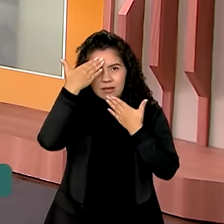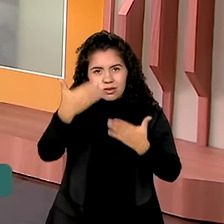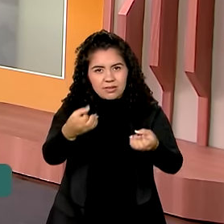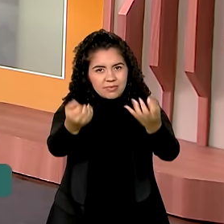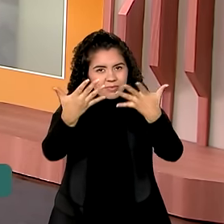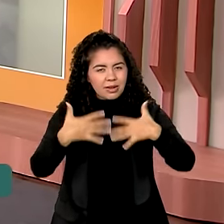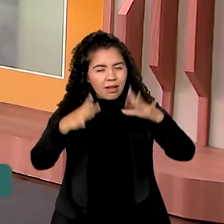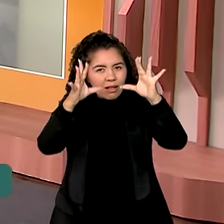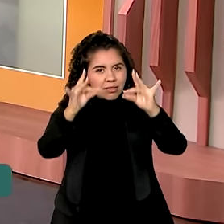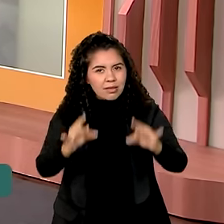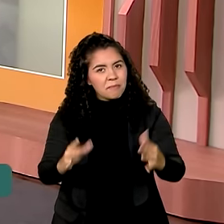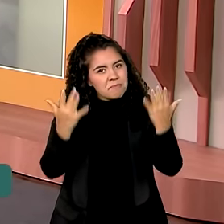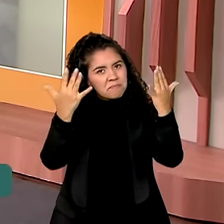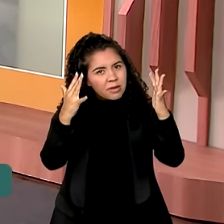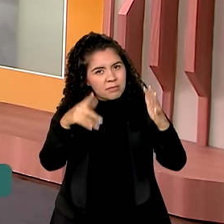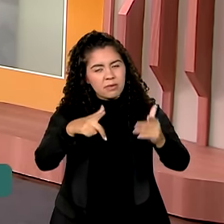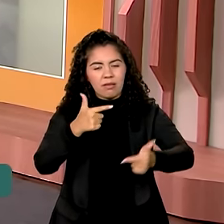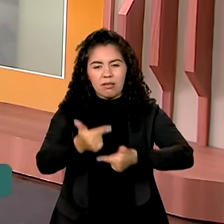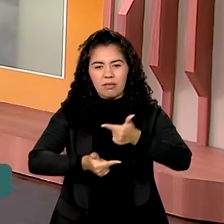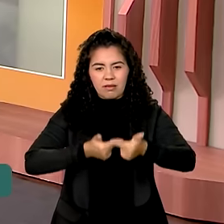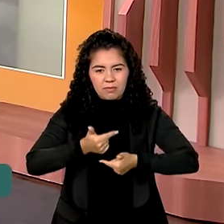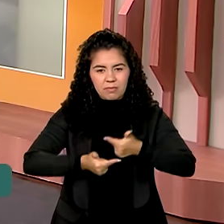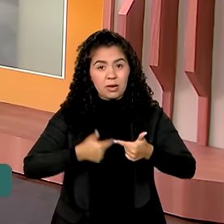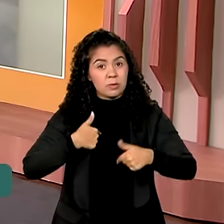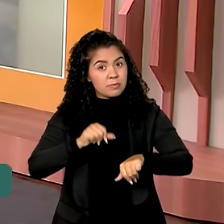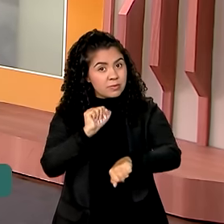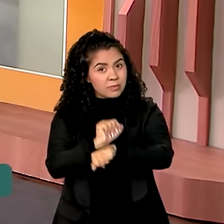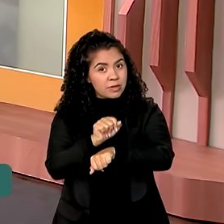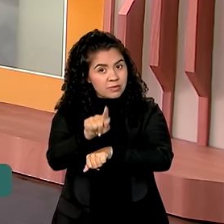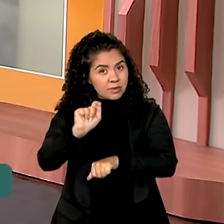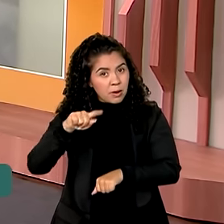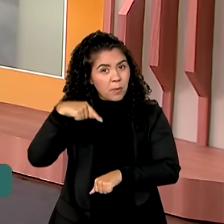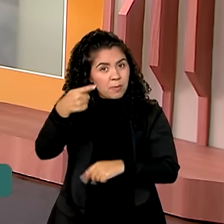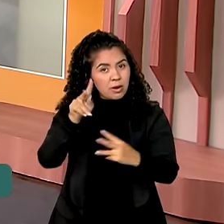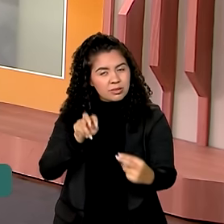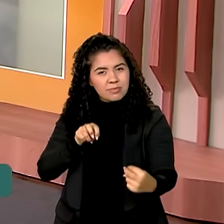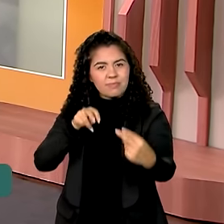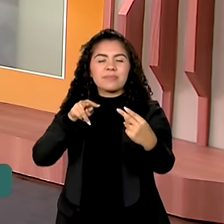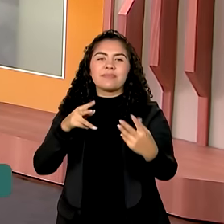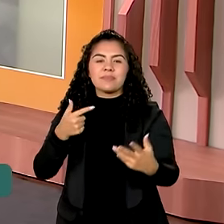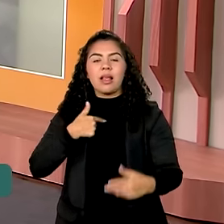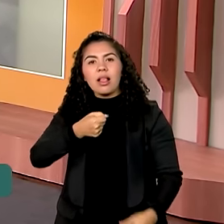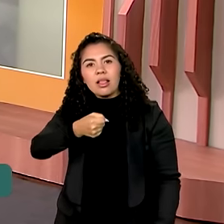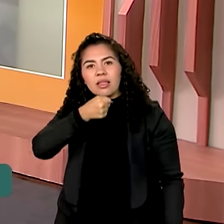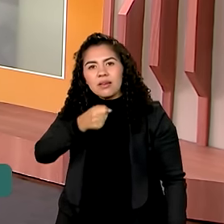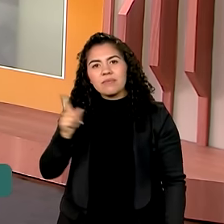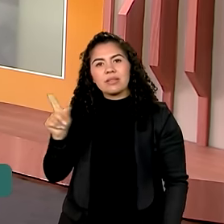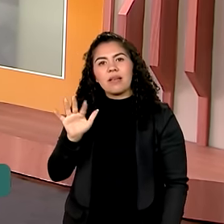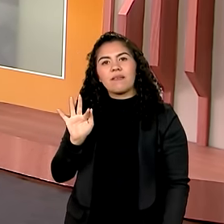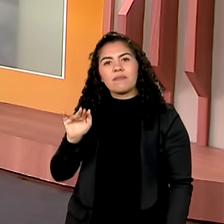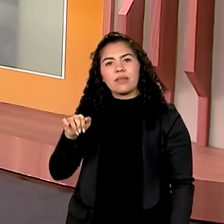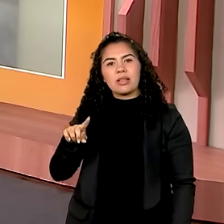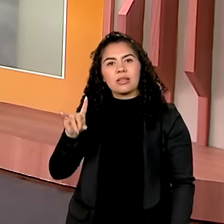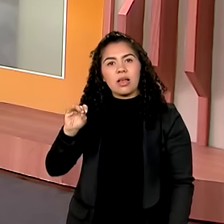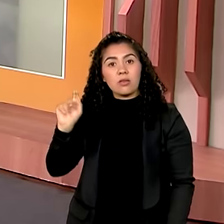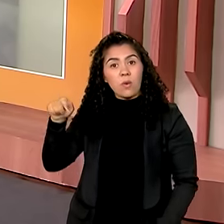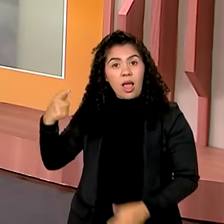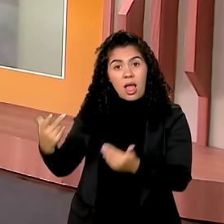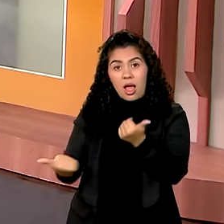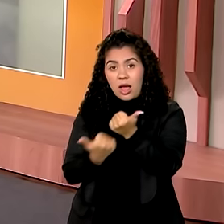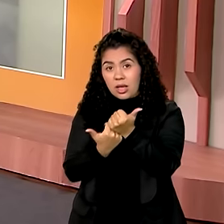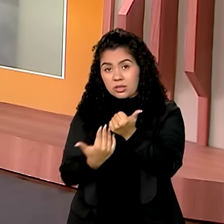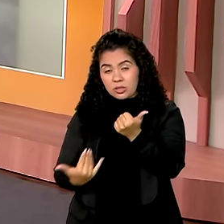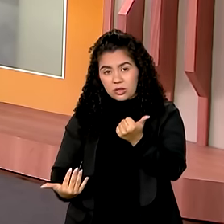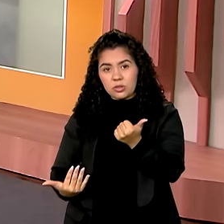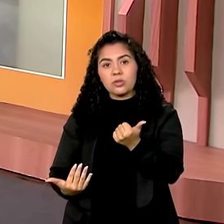esclarecimentos, parabéns pelo trabalho e eu aguardo o senhor numa próxima oportunidade. entrevistei Fernando Pessoa, ele que é assessor,